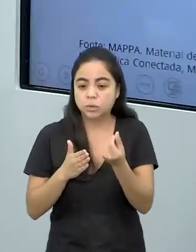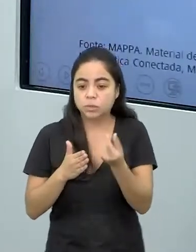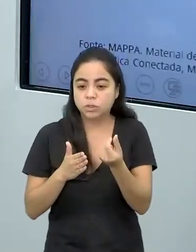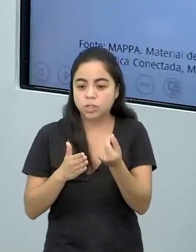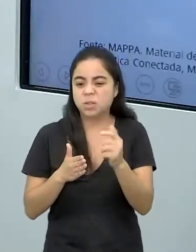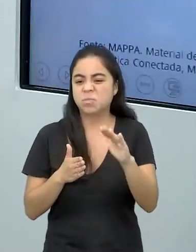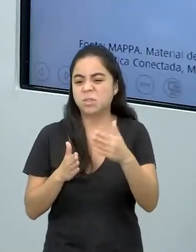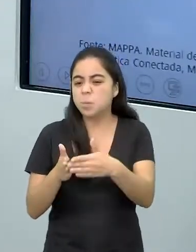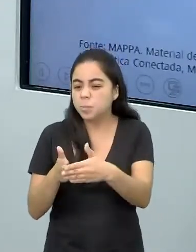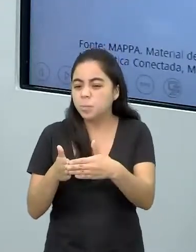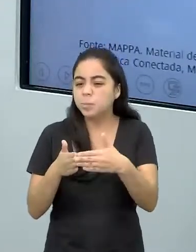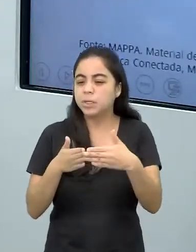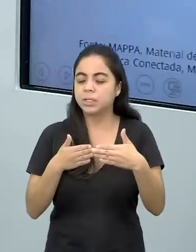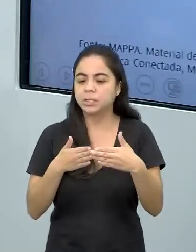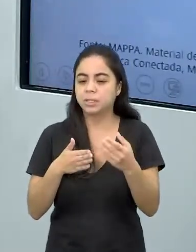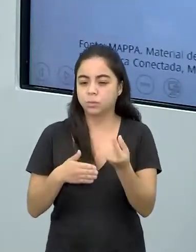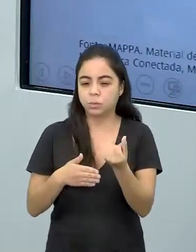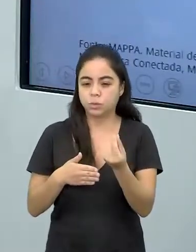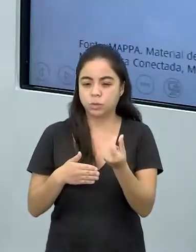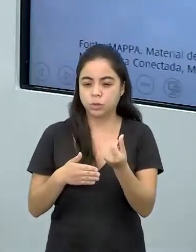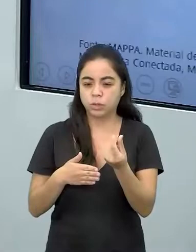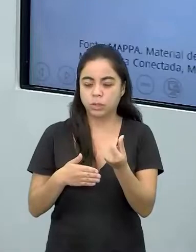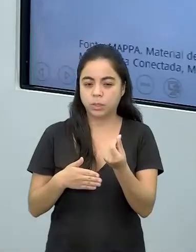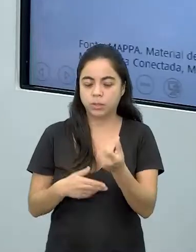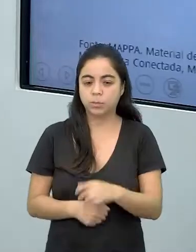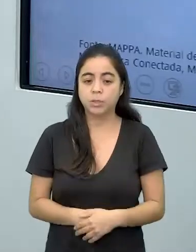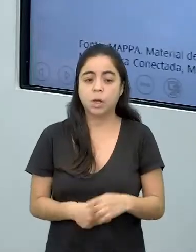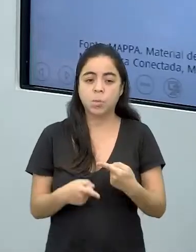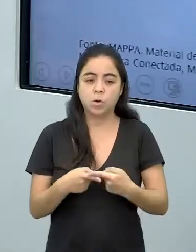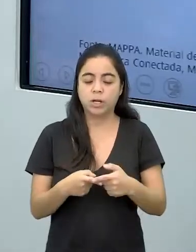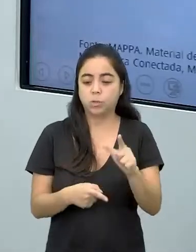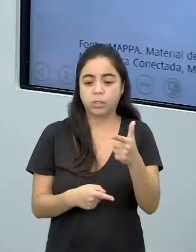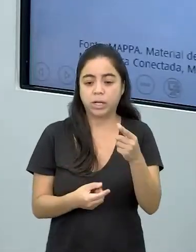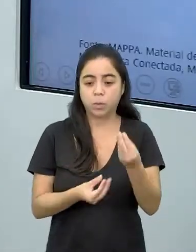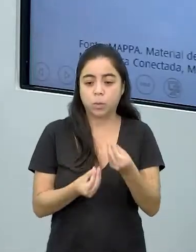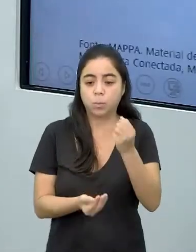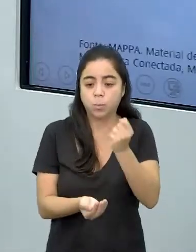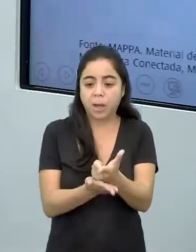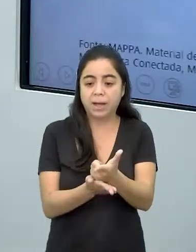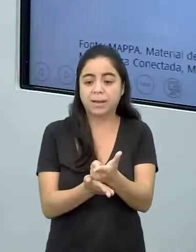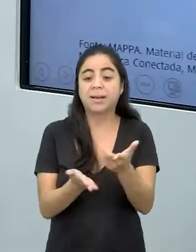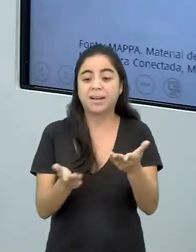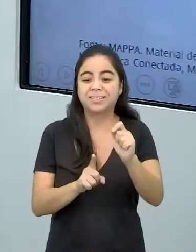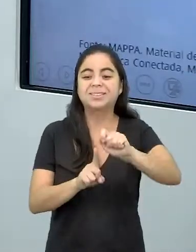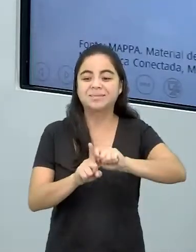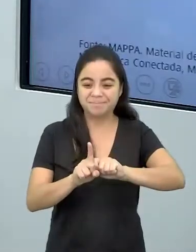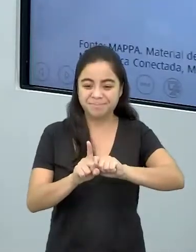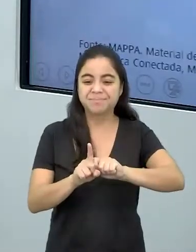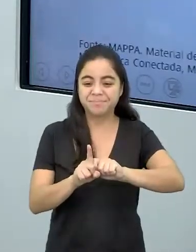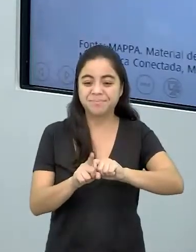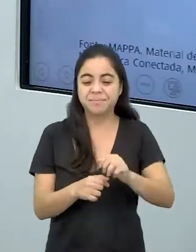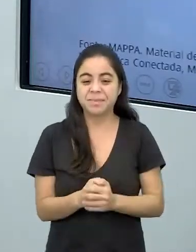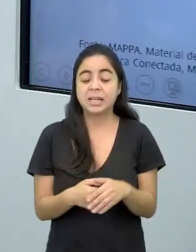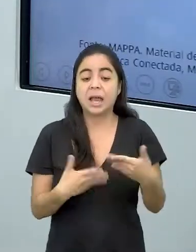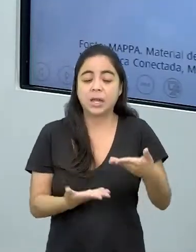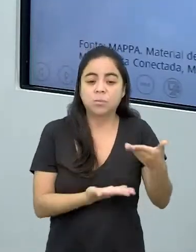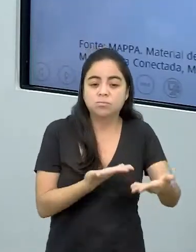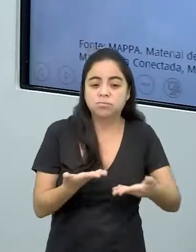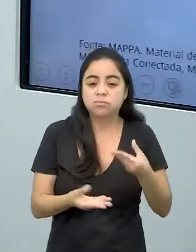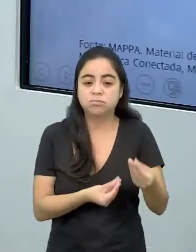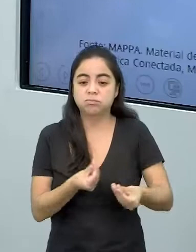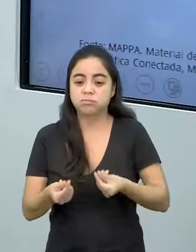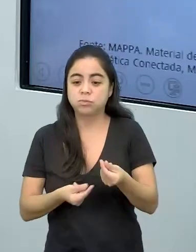em modo assim de dizer, esse dinheiro para nós, porque a gente não tem como pagar aquele mês. Que tipo de negociação financeira